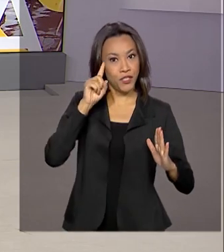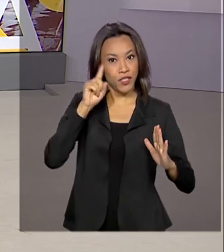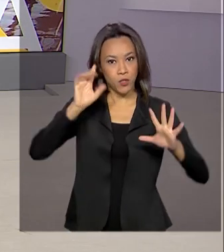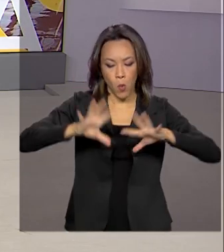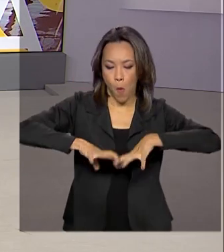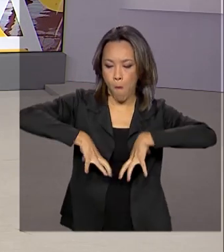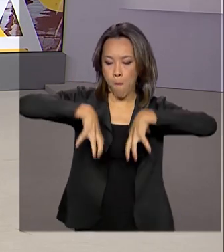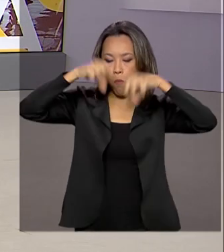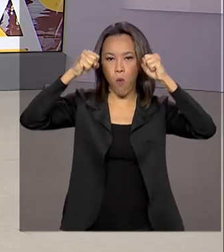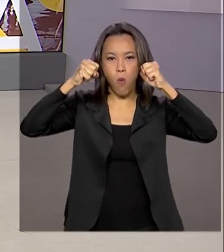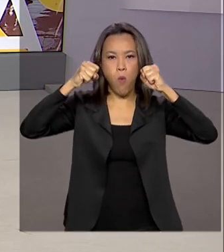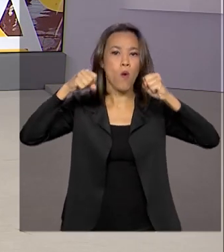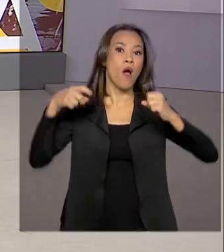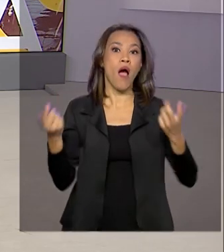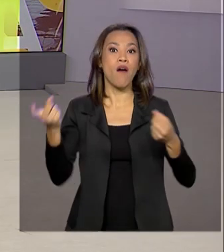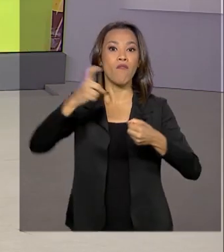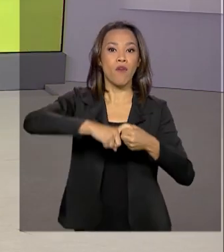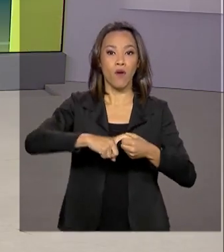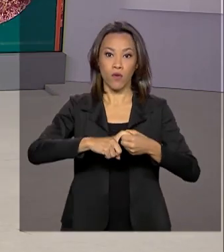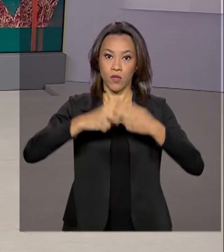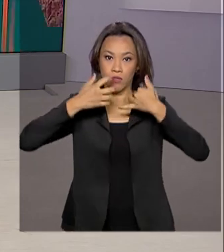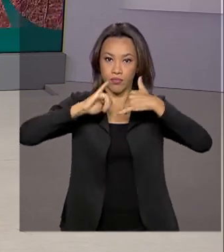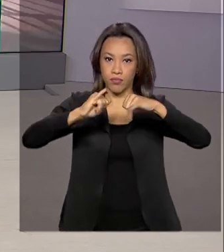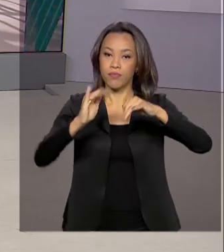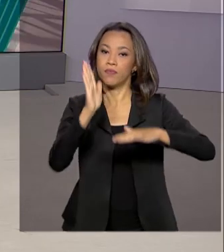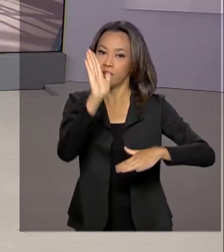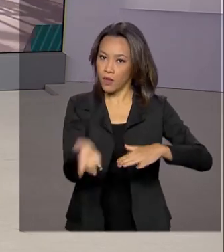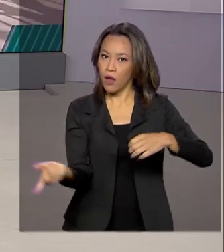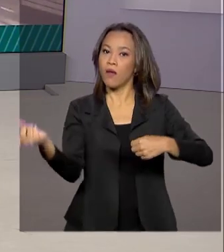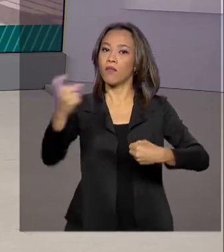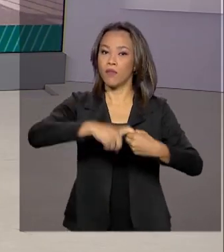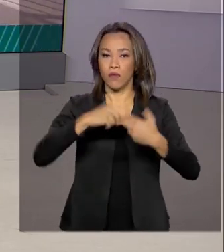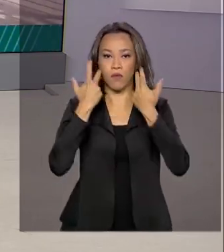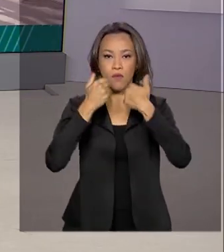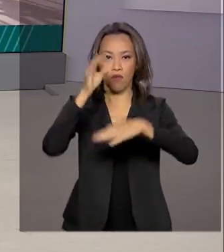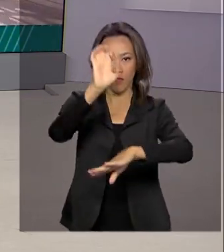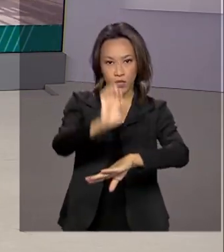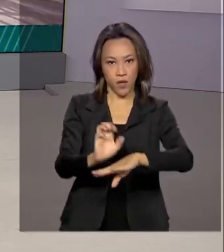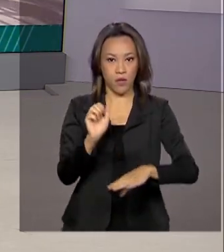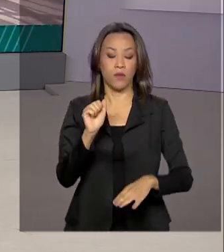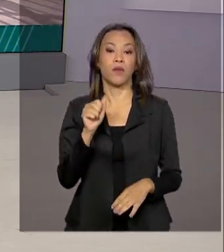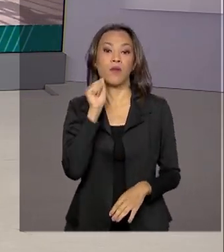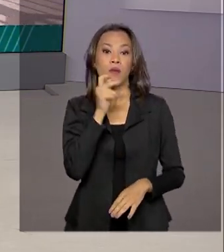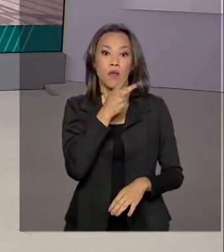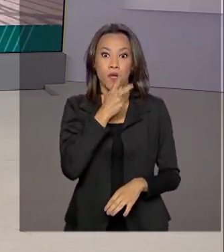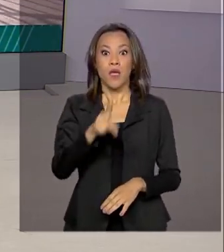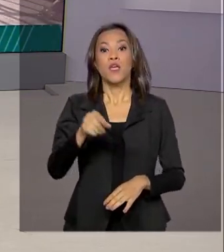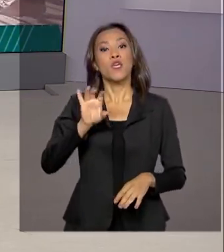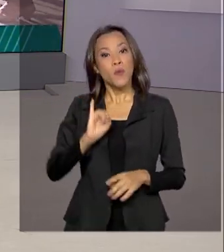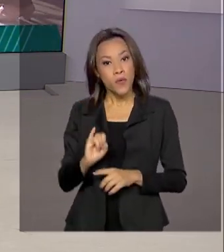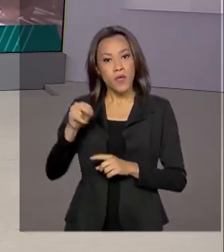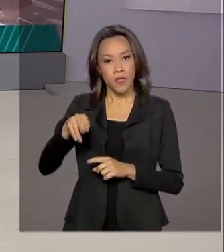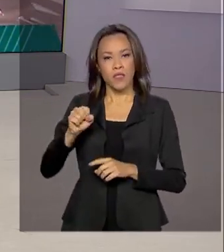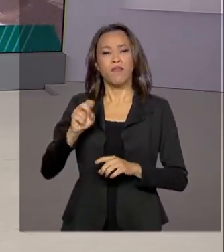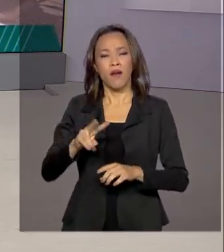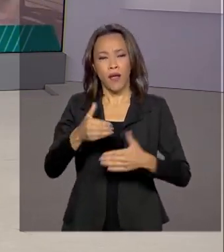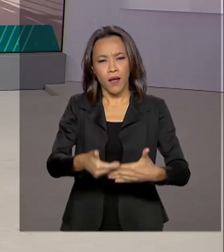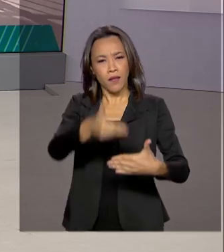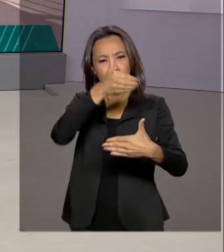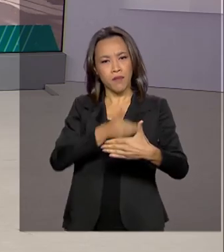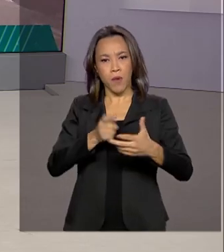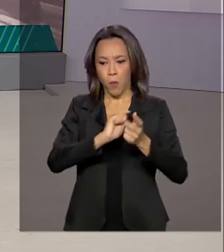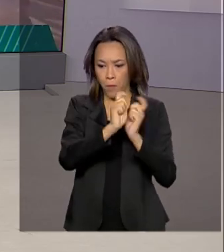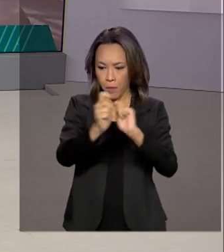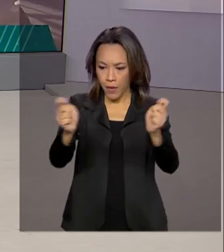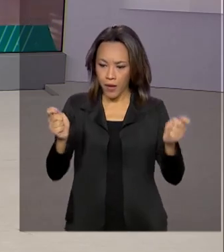o fornecimento de energia no Amapá foi normalizado e o INSS vai antecipar o pagamento dos benefícios para os moradores